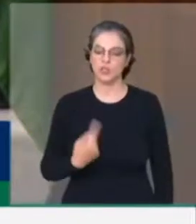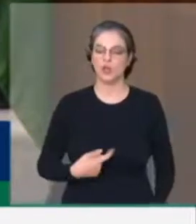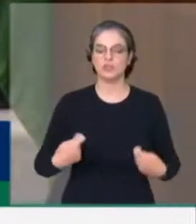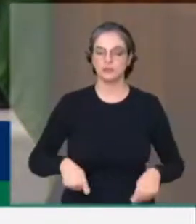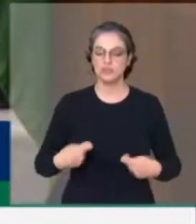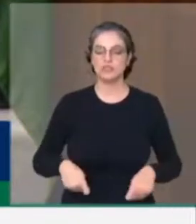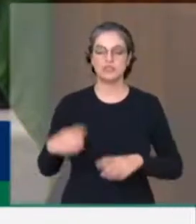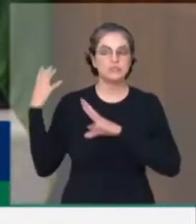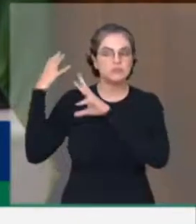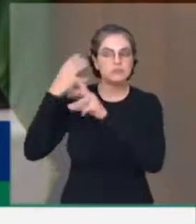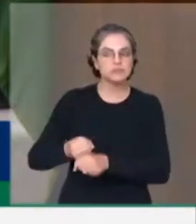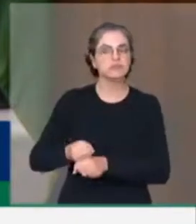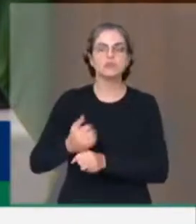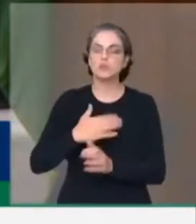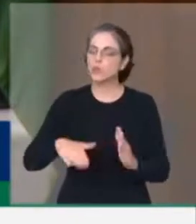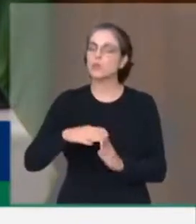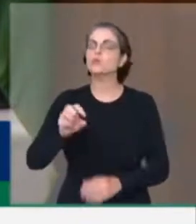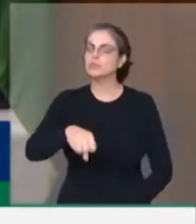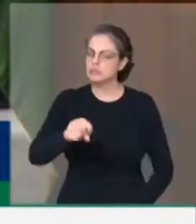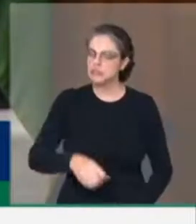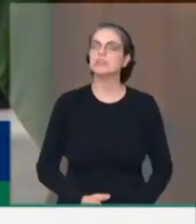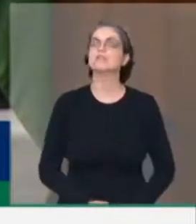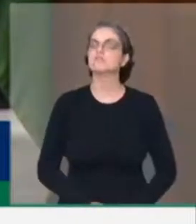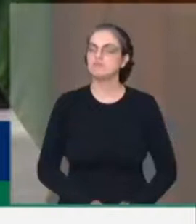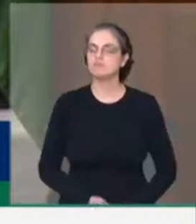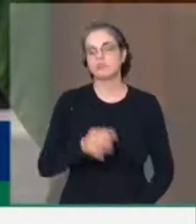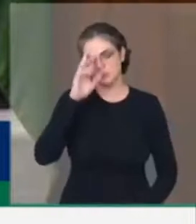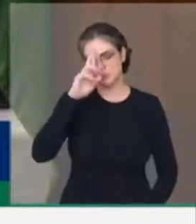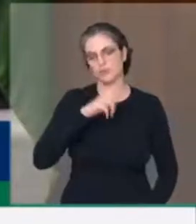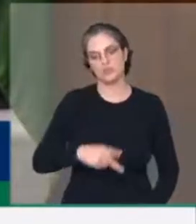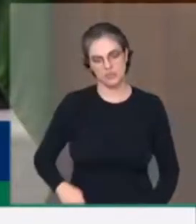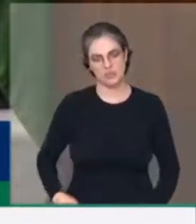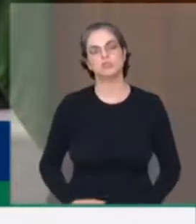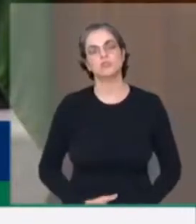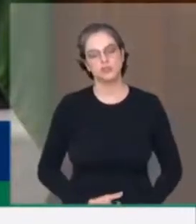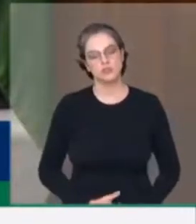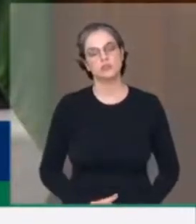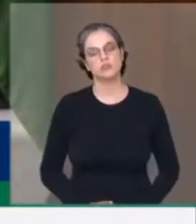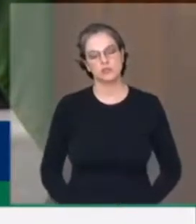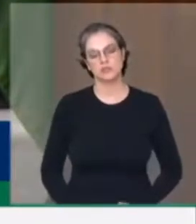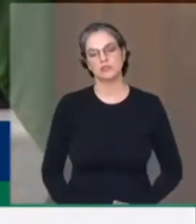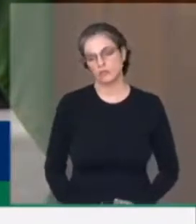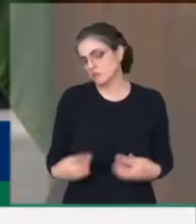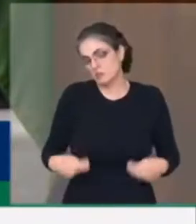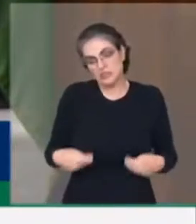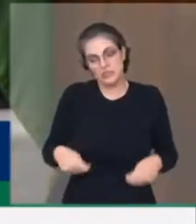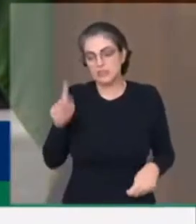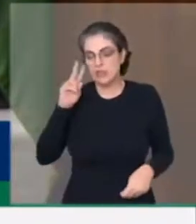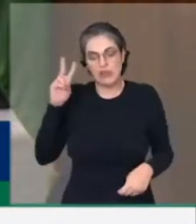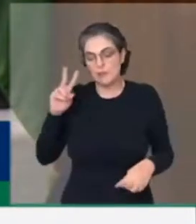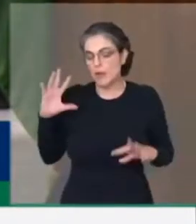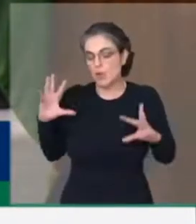balanço de toda esta história. Nós precisamos sim, senhor presidente, fazer um balanço, um resgate de tudo o que aconteceu